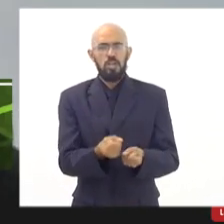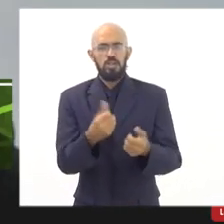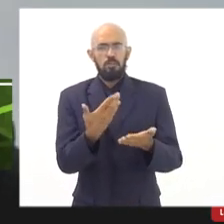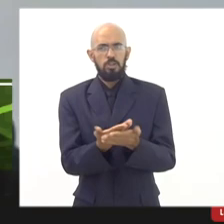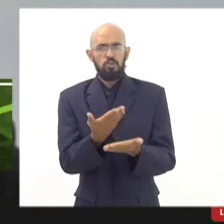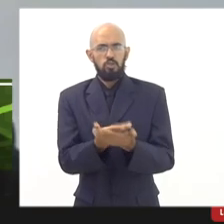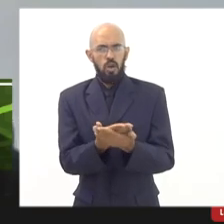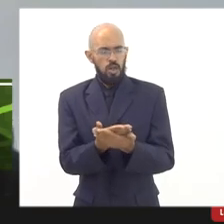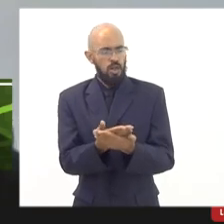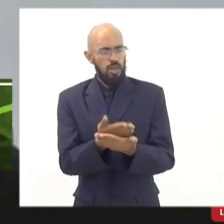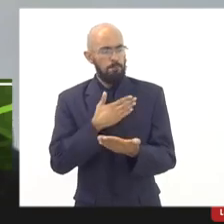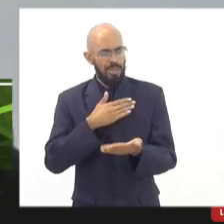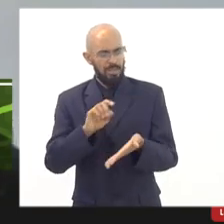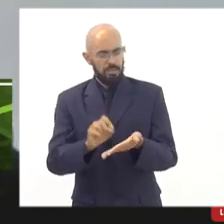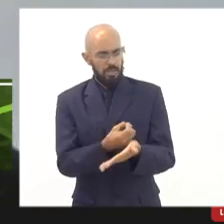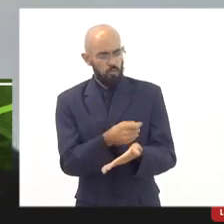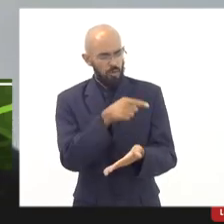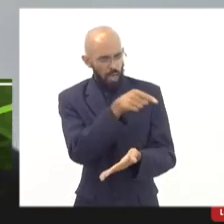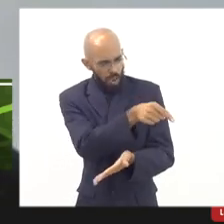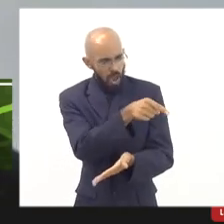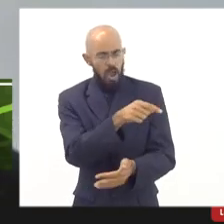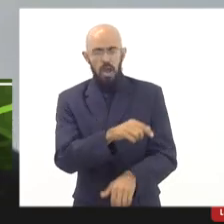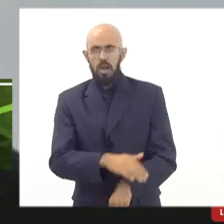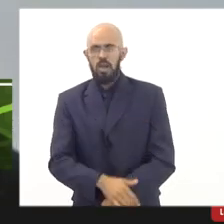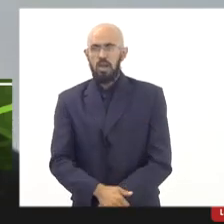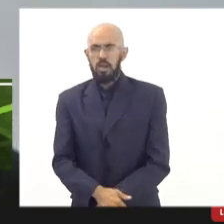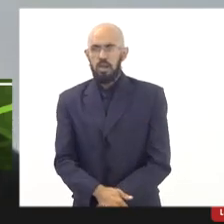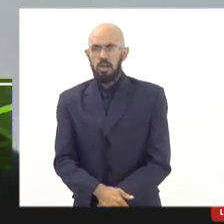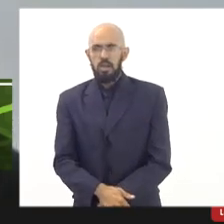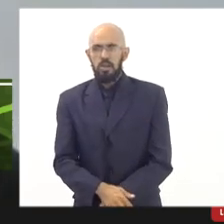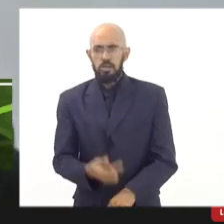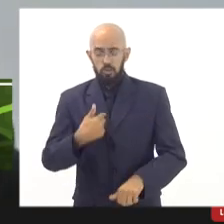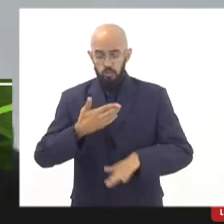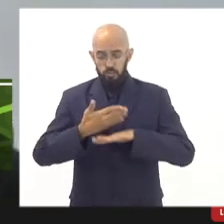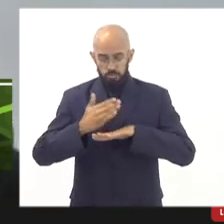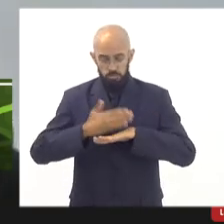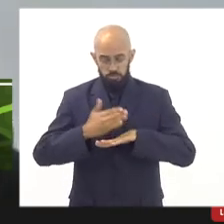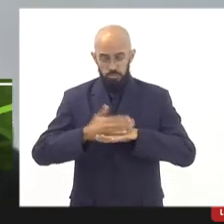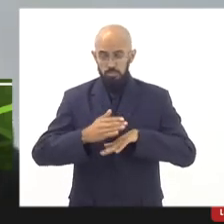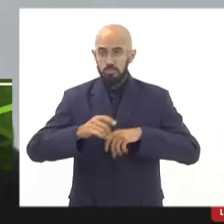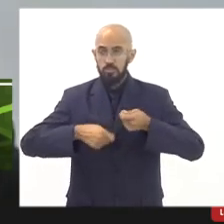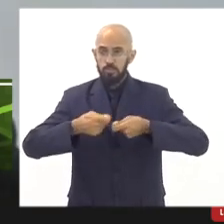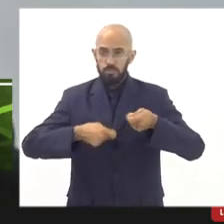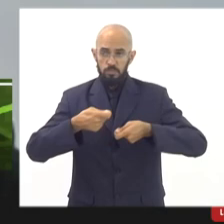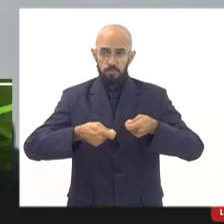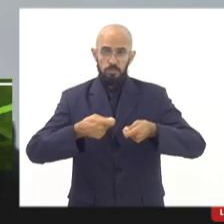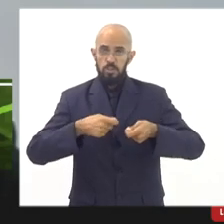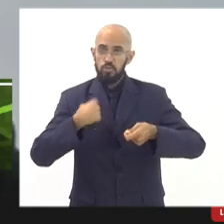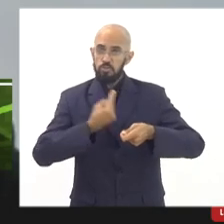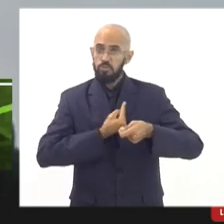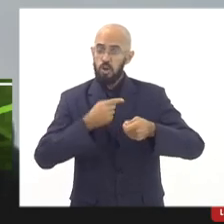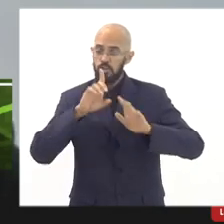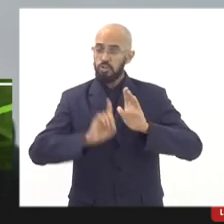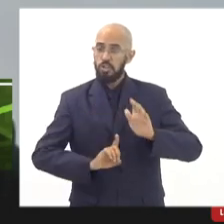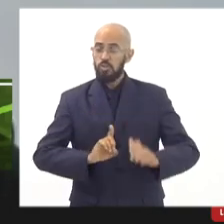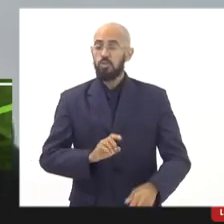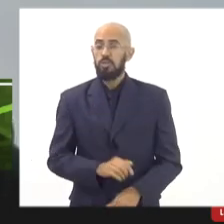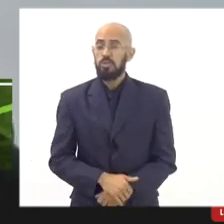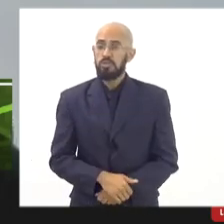assinatura não está nesse plano. E o executor da verba, o gestor público, somos nós, diretores.